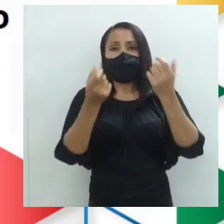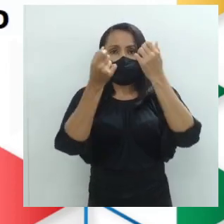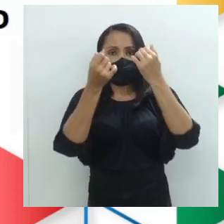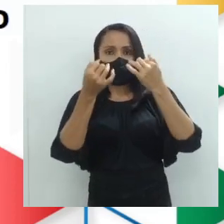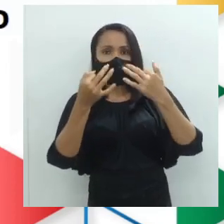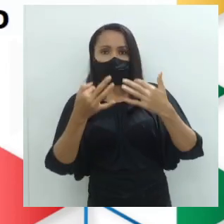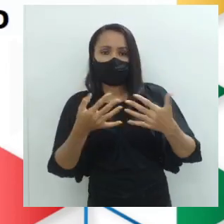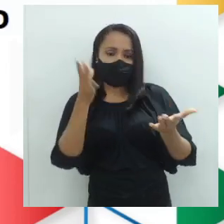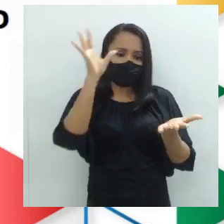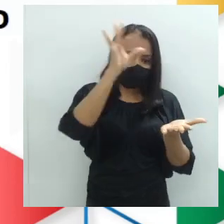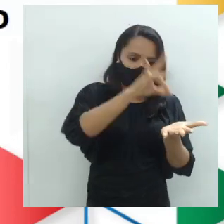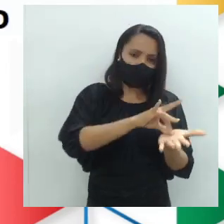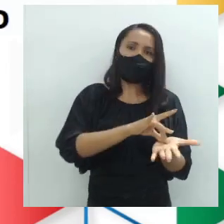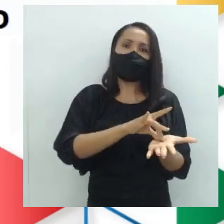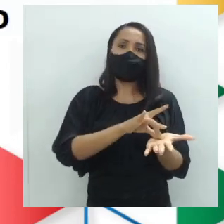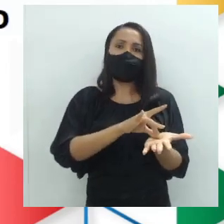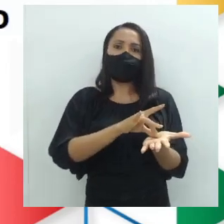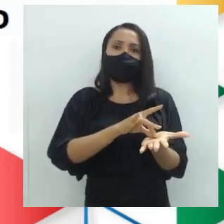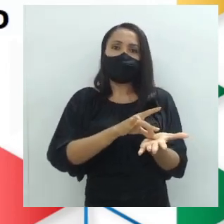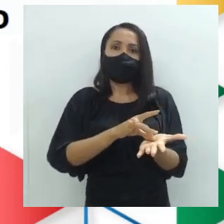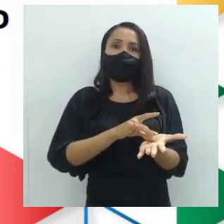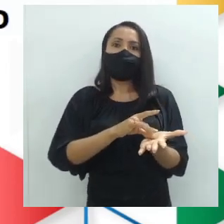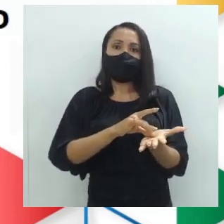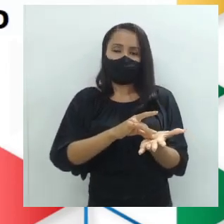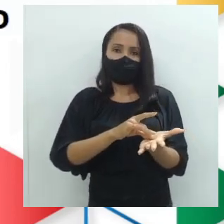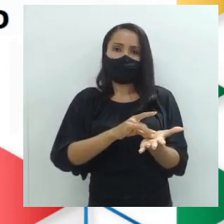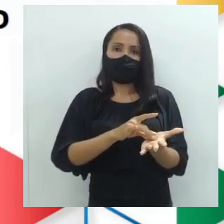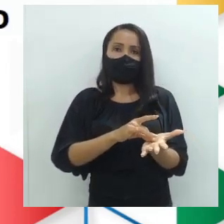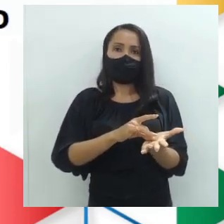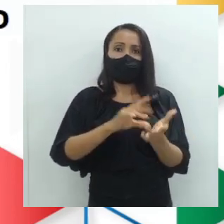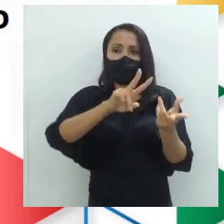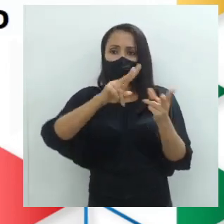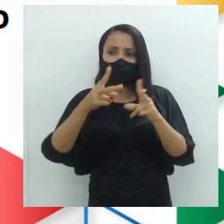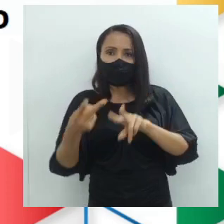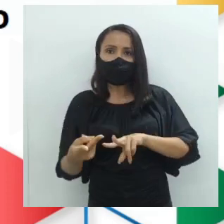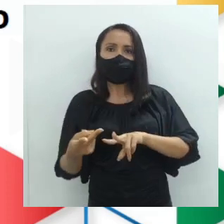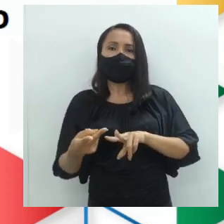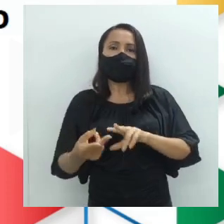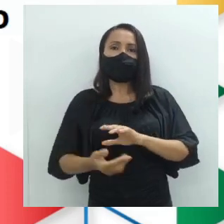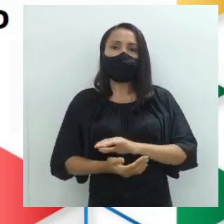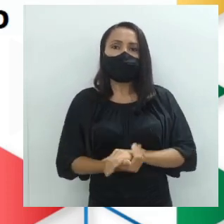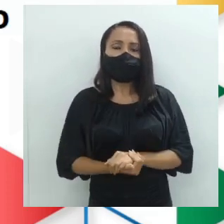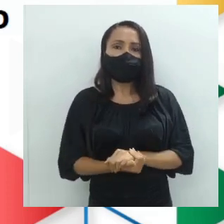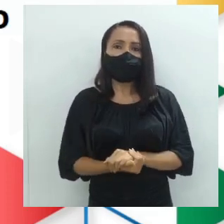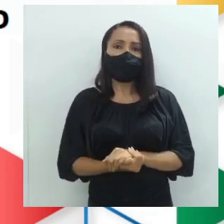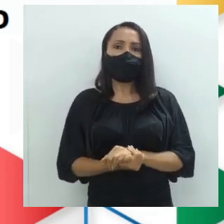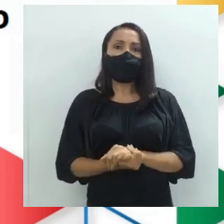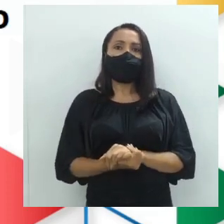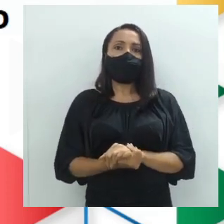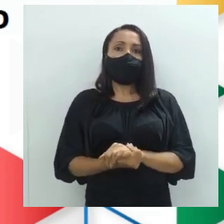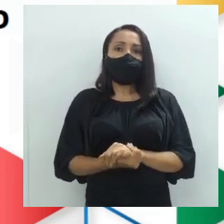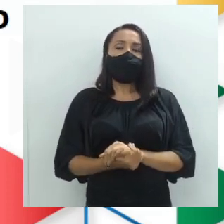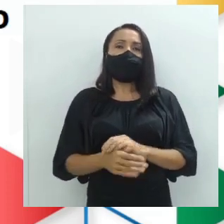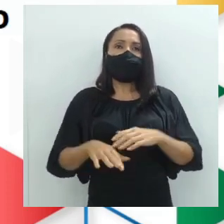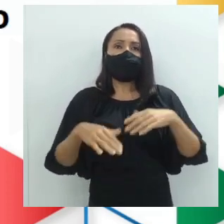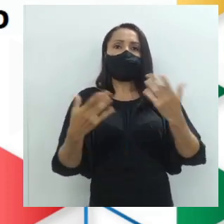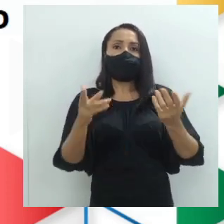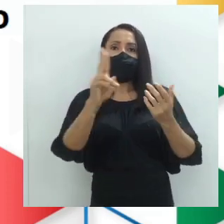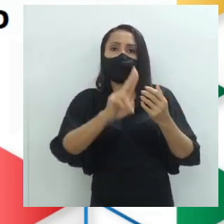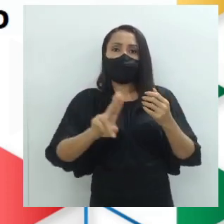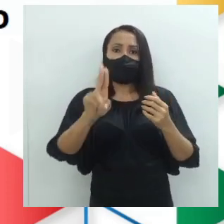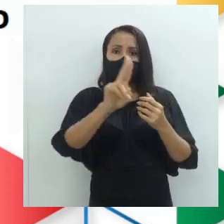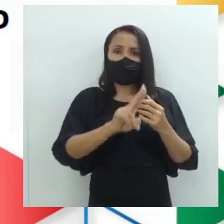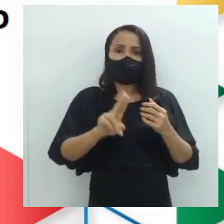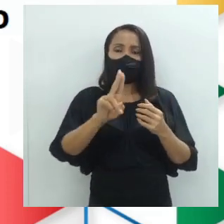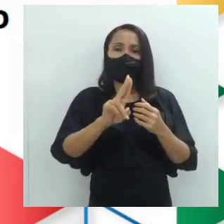certo? É afirmar algo ao contrário, certo? Vamos entender. A ironia é um dos expedientes mais usados